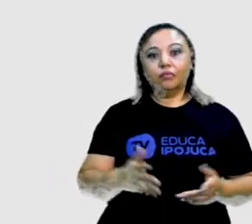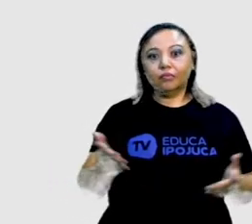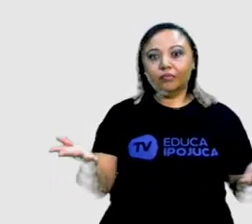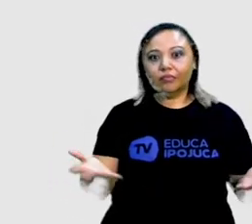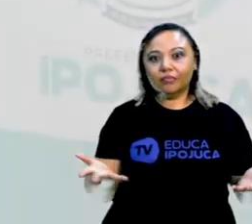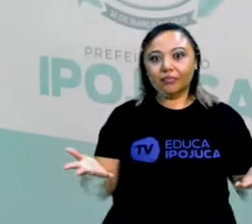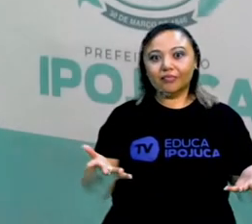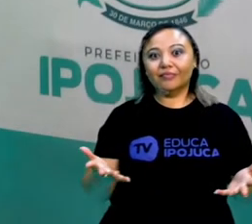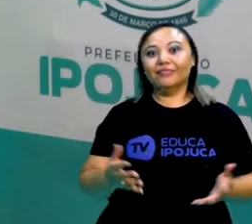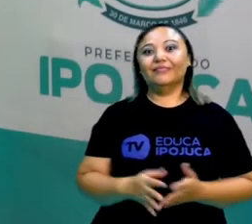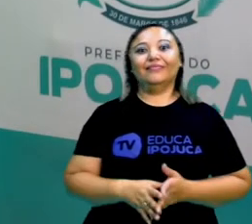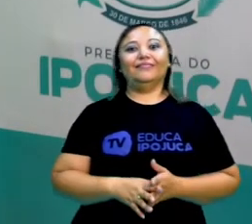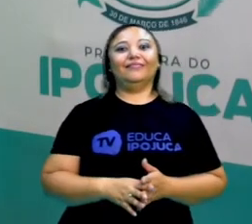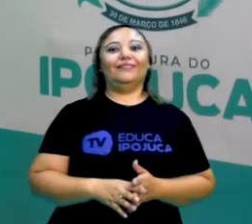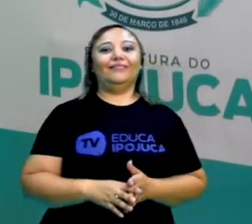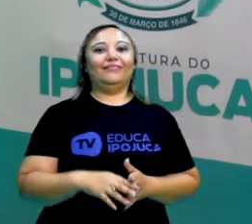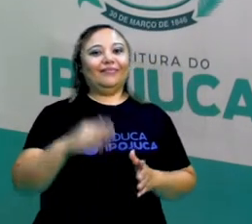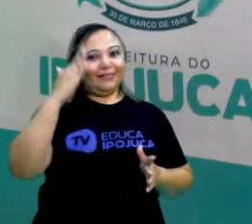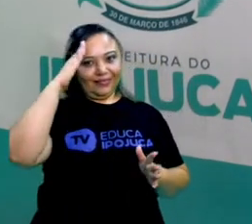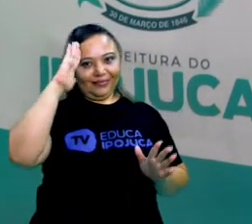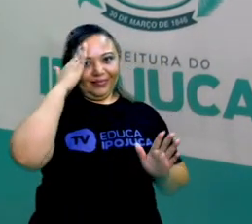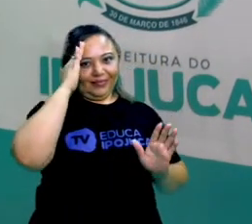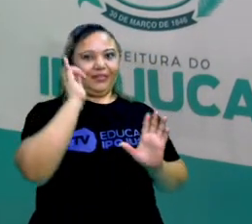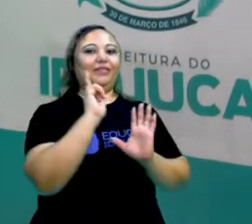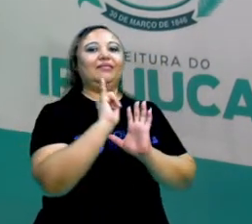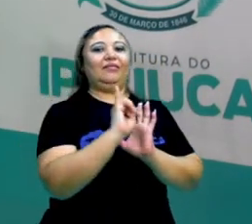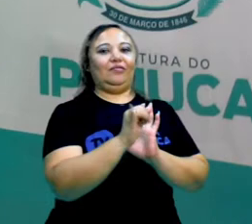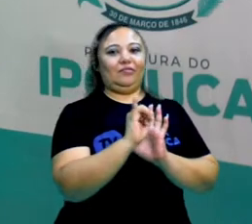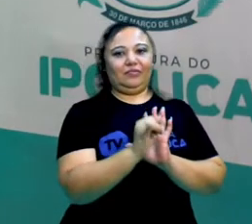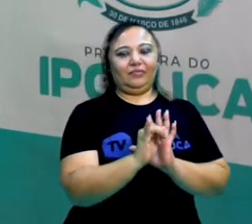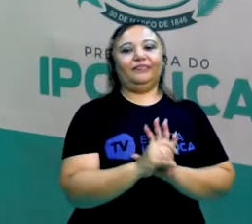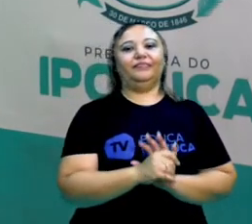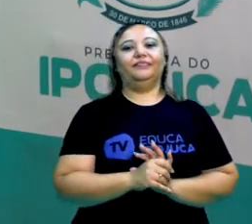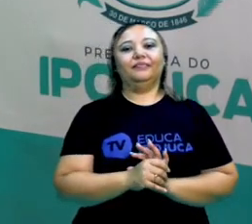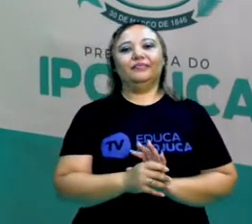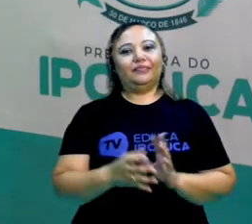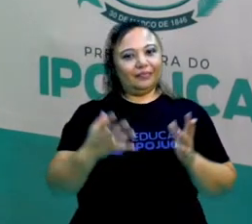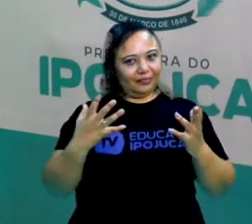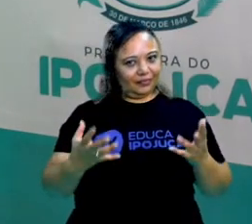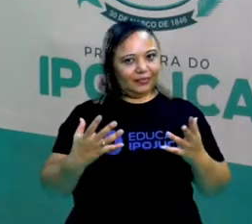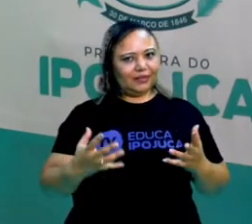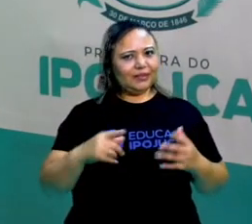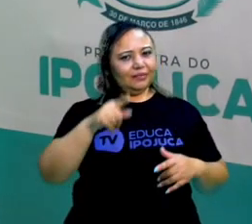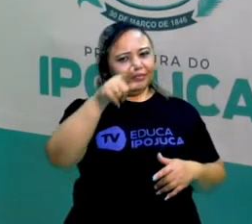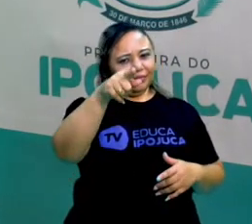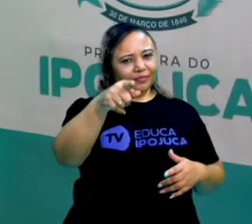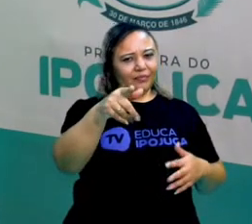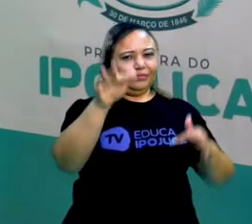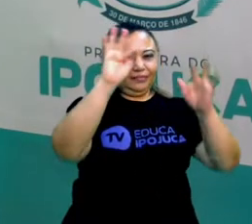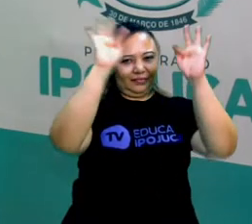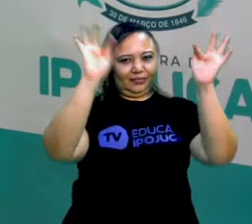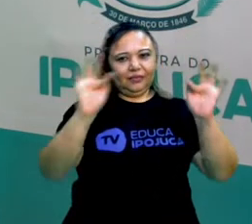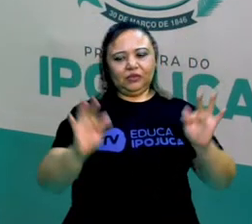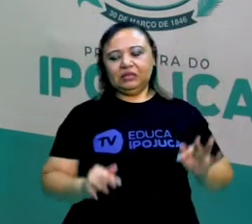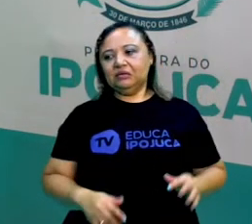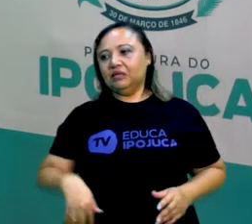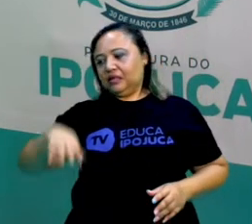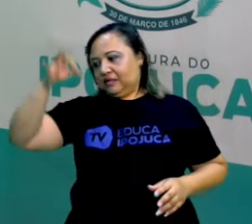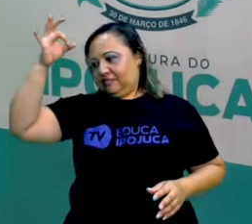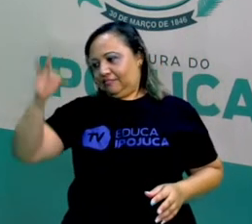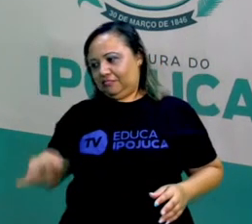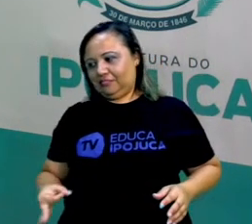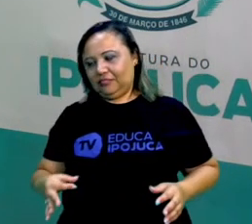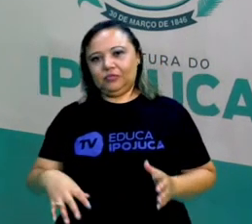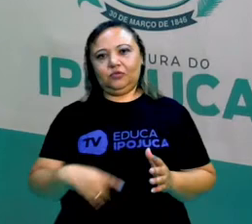Agora, minha gente, vocês entenderam sobre essa crônica? Vocês querem ser feliz ou ter razão? E